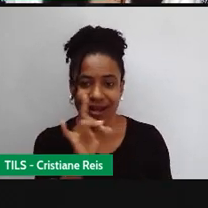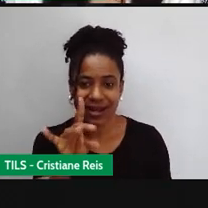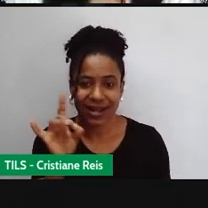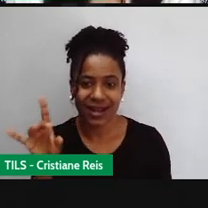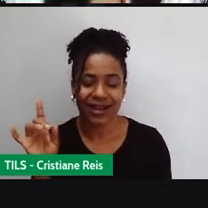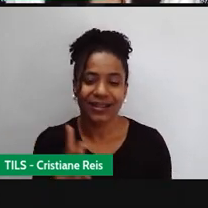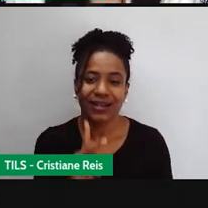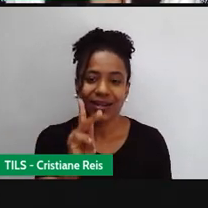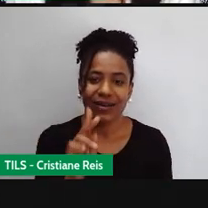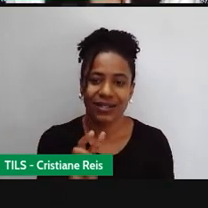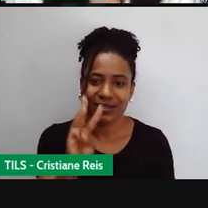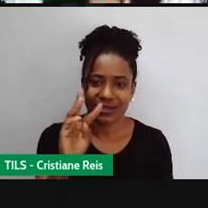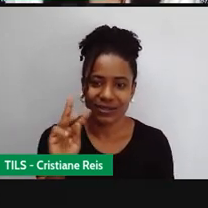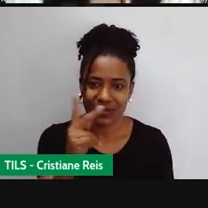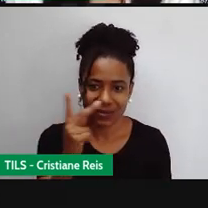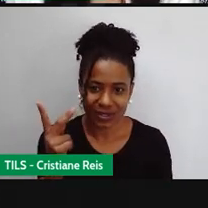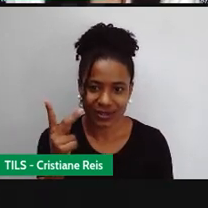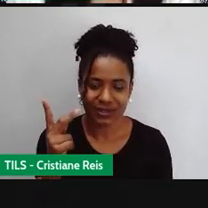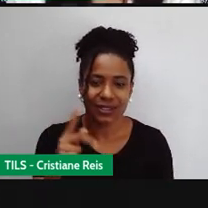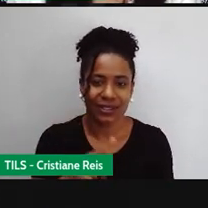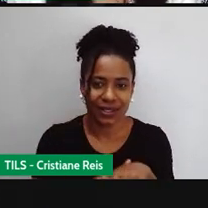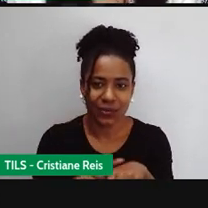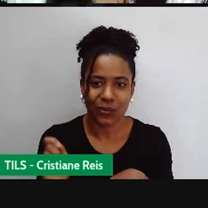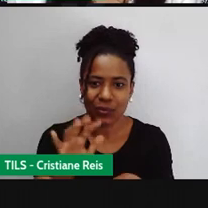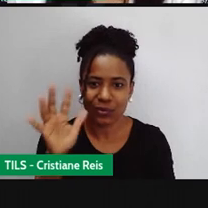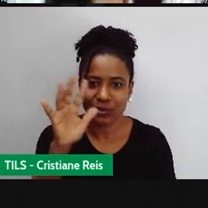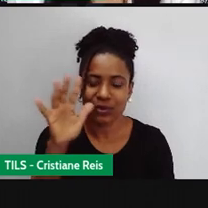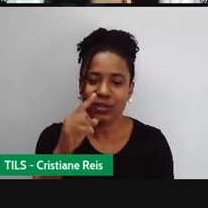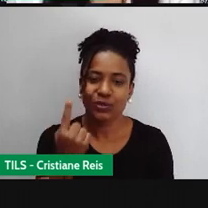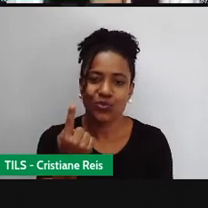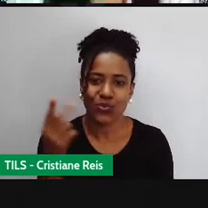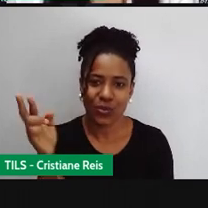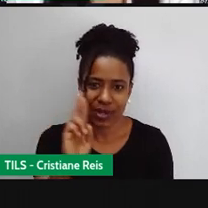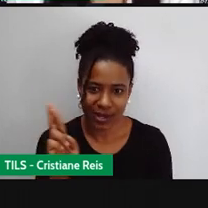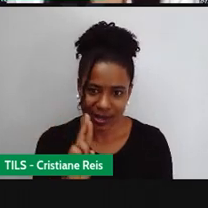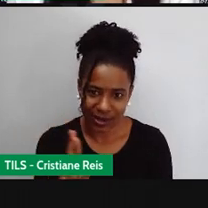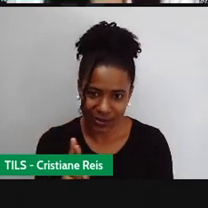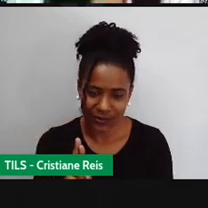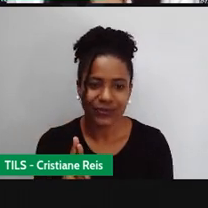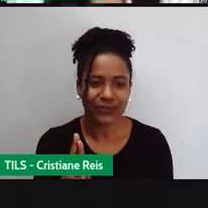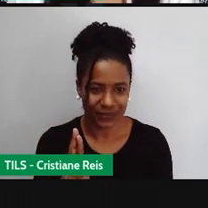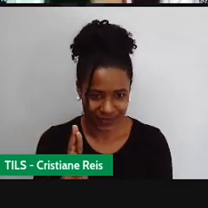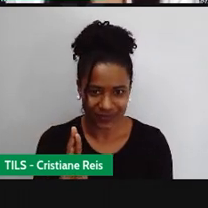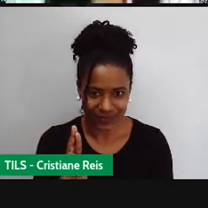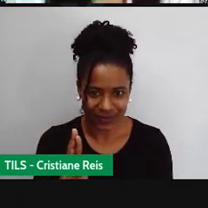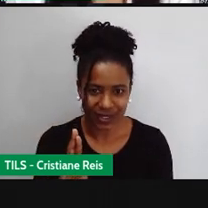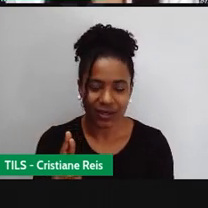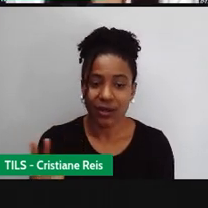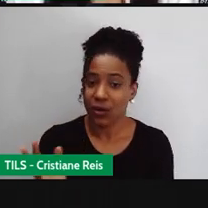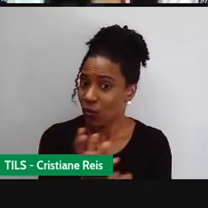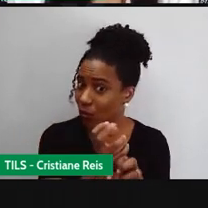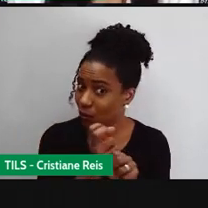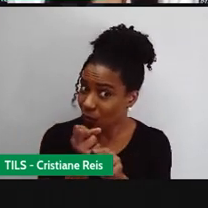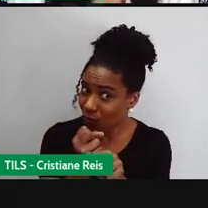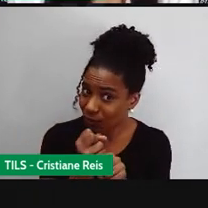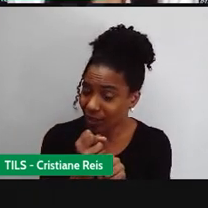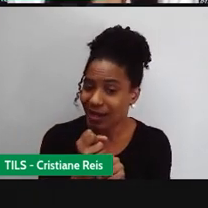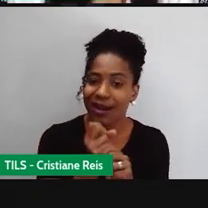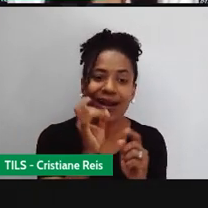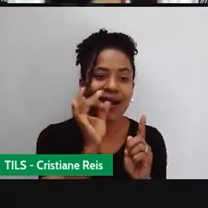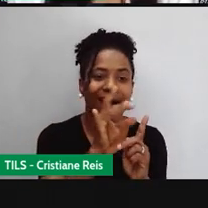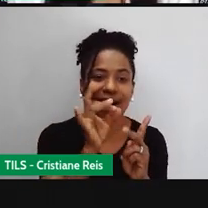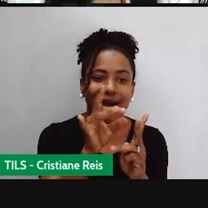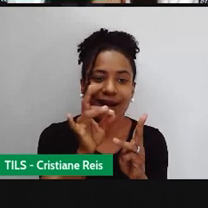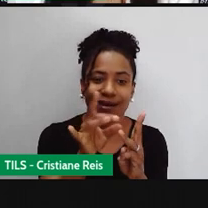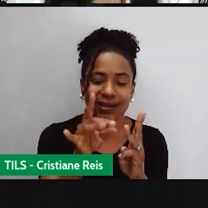custa um real, que é assim que se calculam, né? As contas de energia, a gente viu. Se calcula a quantidade de quilowatts de